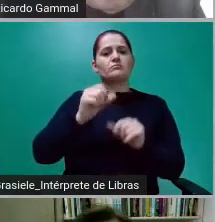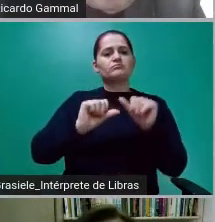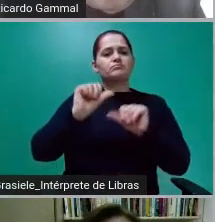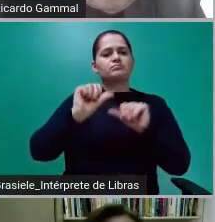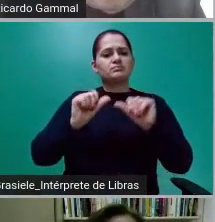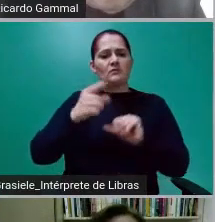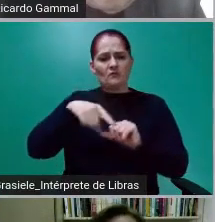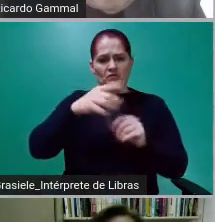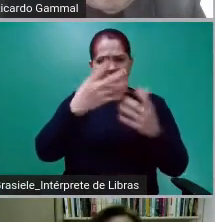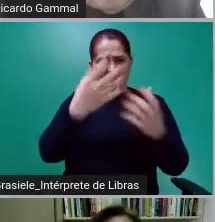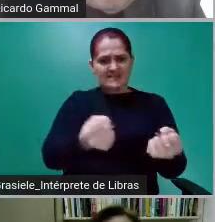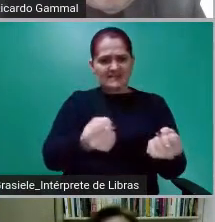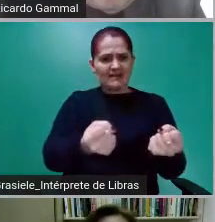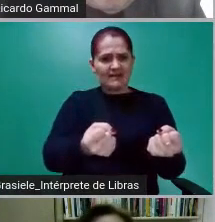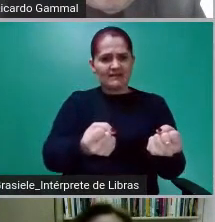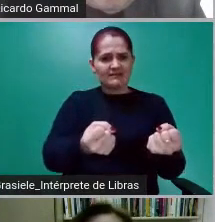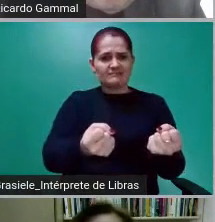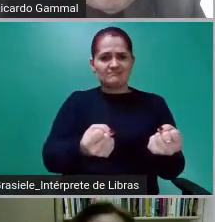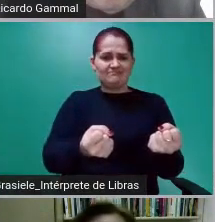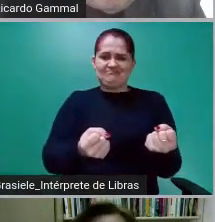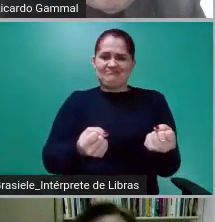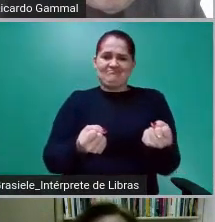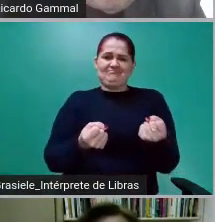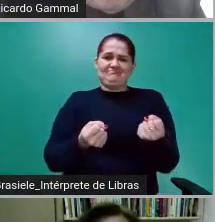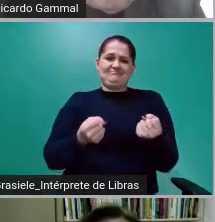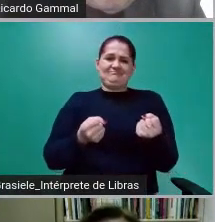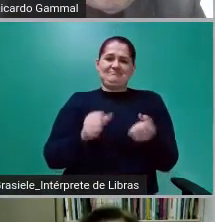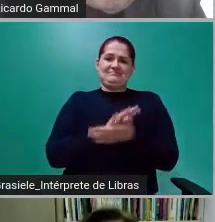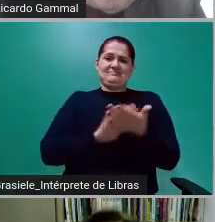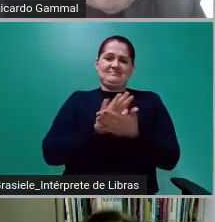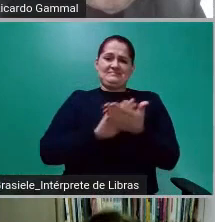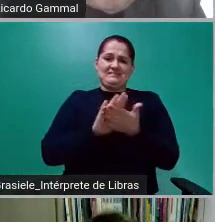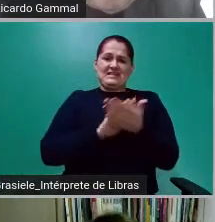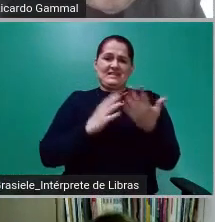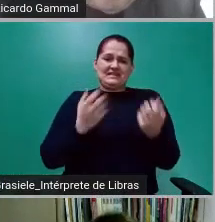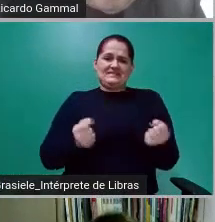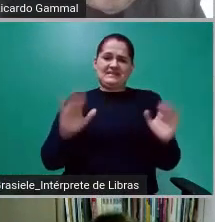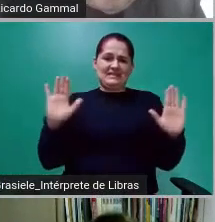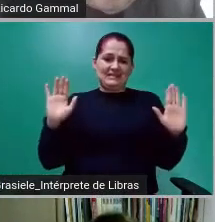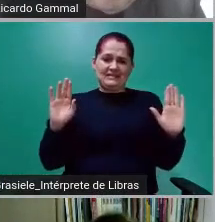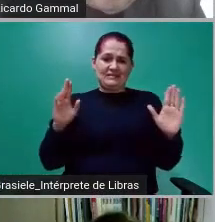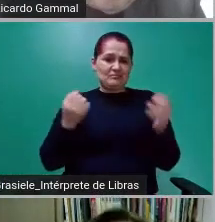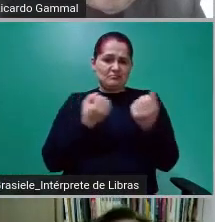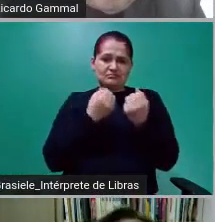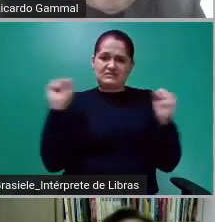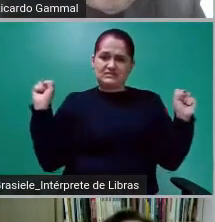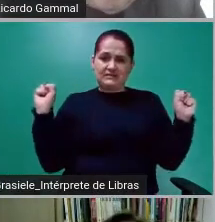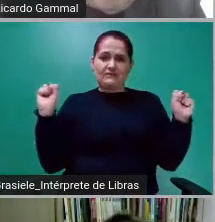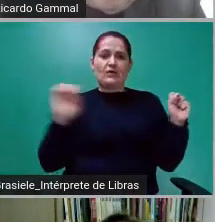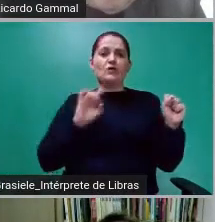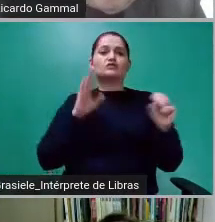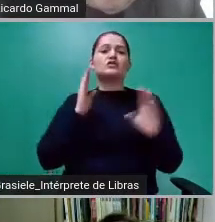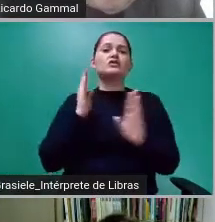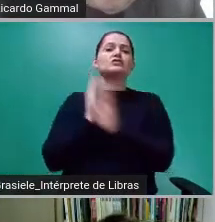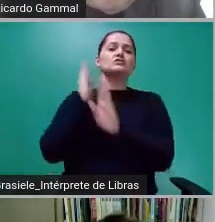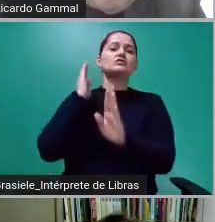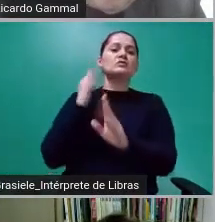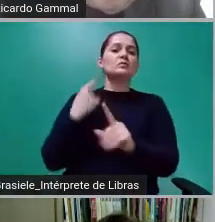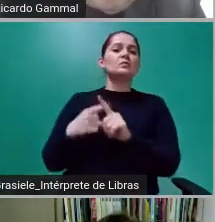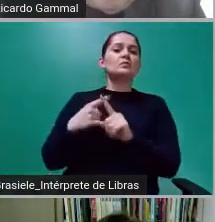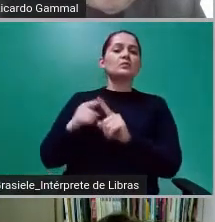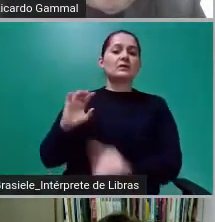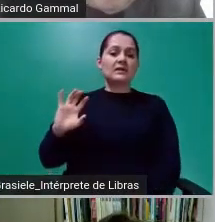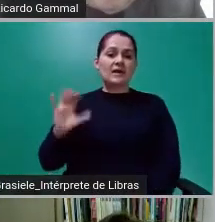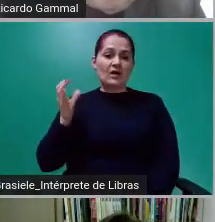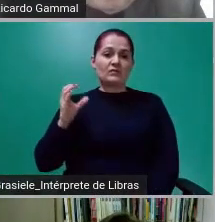com isso? Ninguém concordaria com isso. E isso aí só foi descoberto porque aconteceu uma